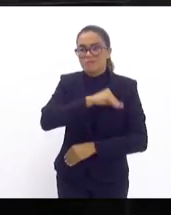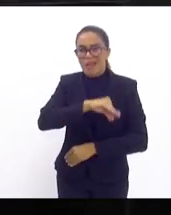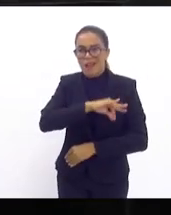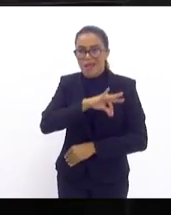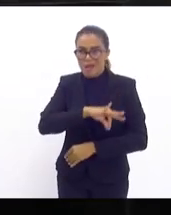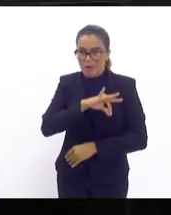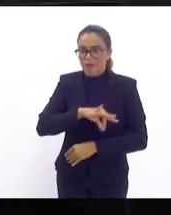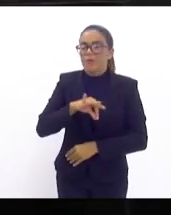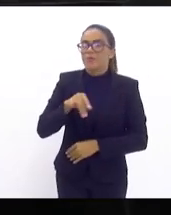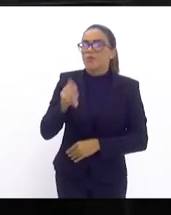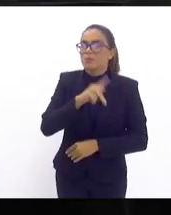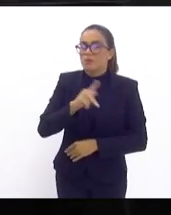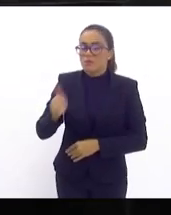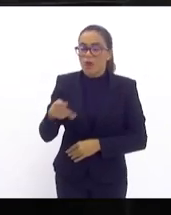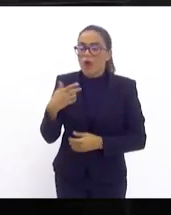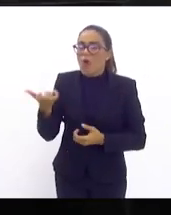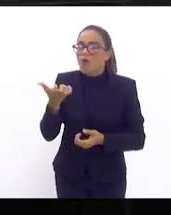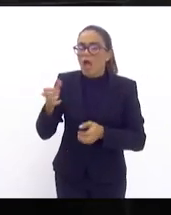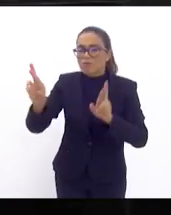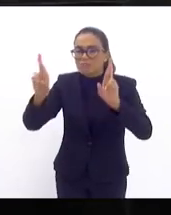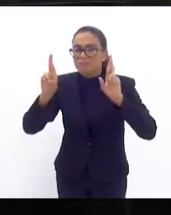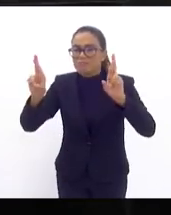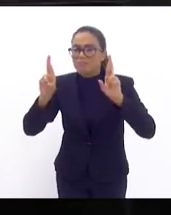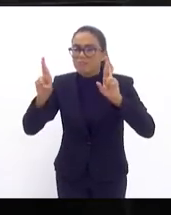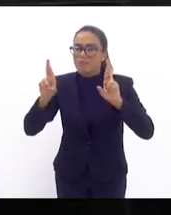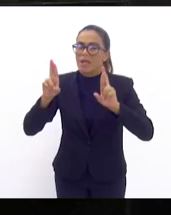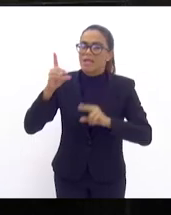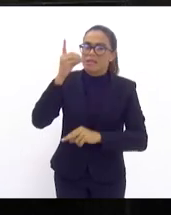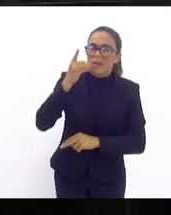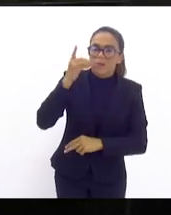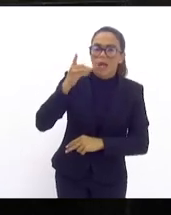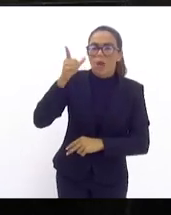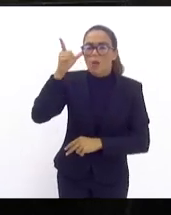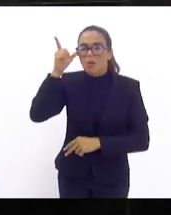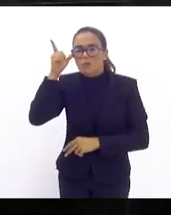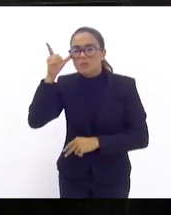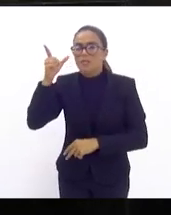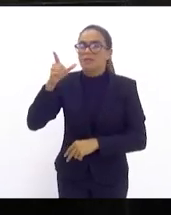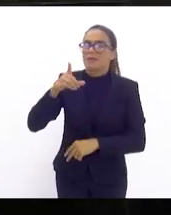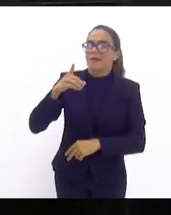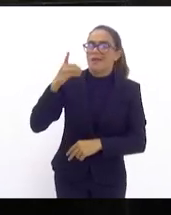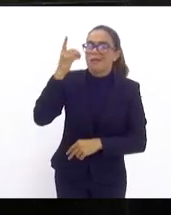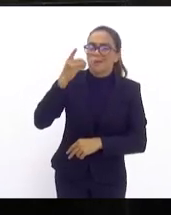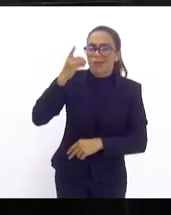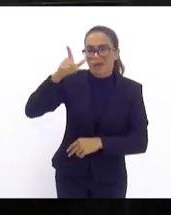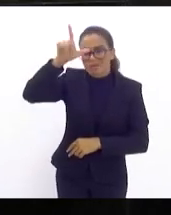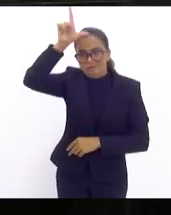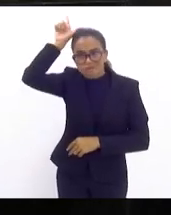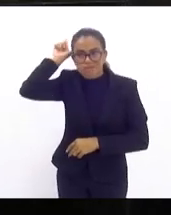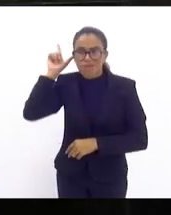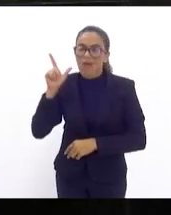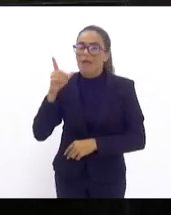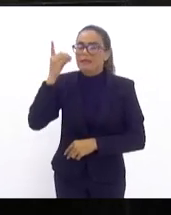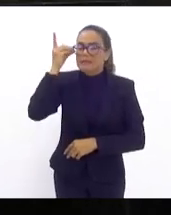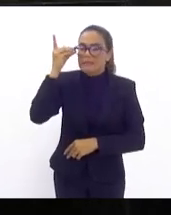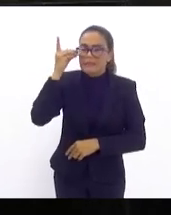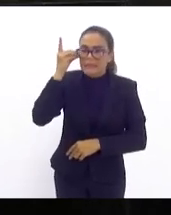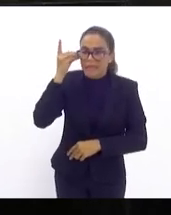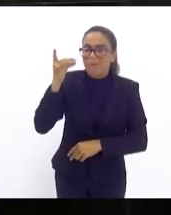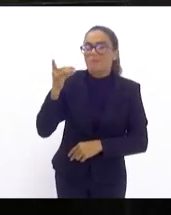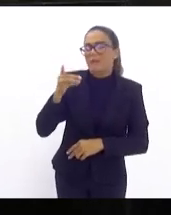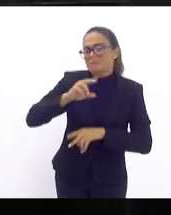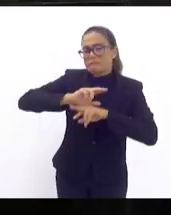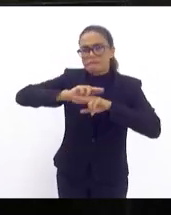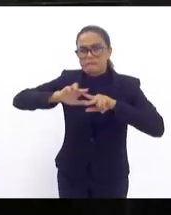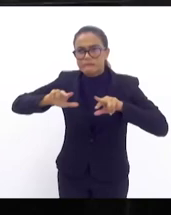queria aqui contar com o apoio de todos os deputados deputada Lucinha deputado Luz Cláudio deputado Filipinho demais deputados que não estão aqui